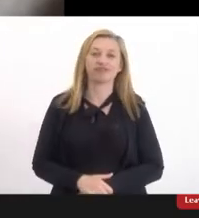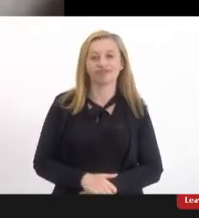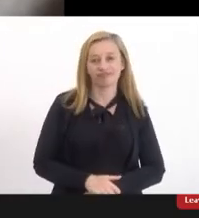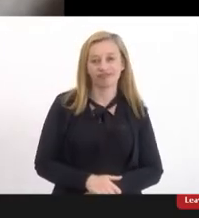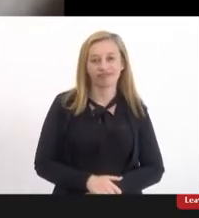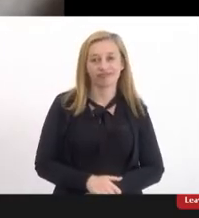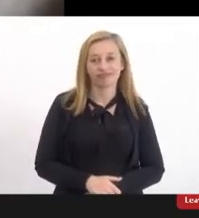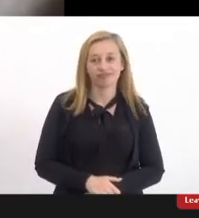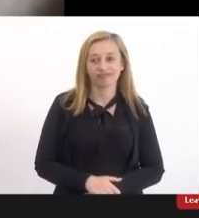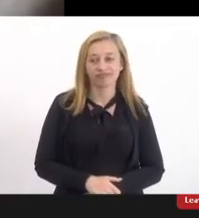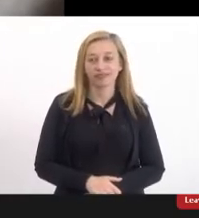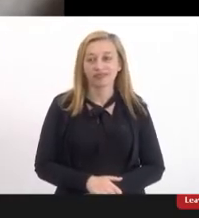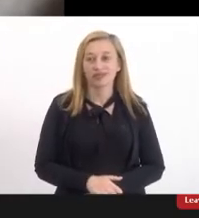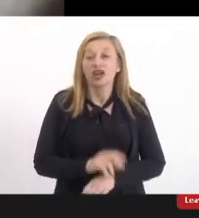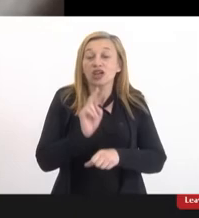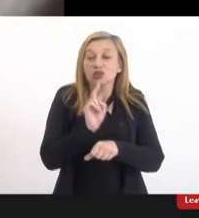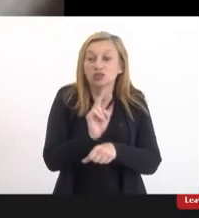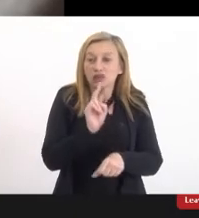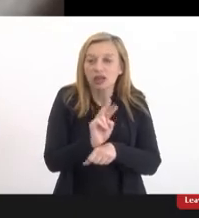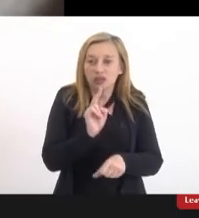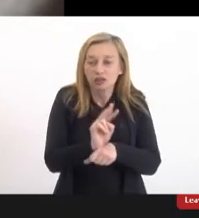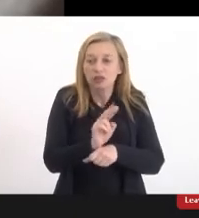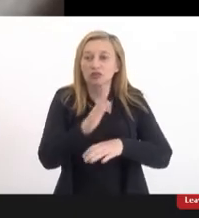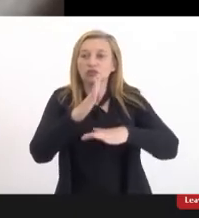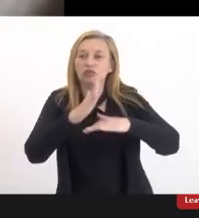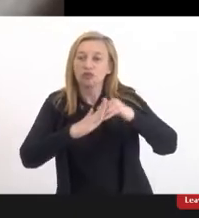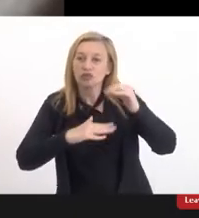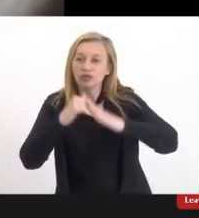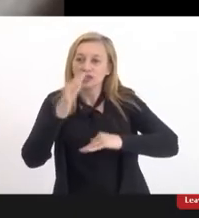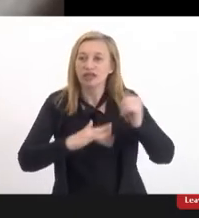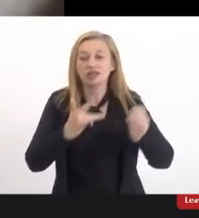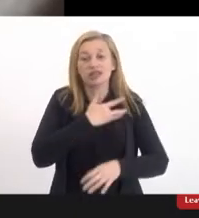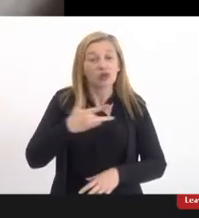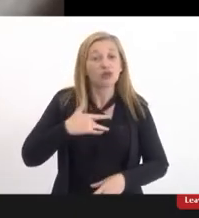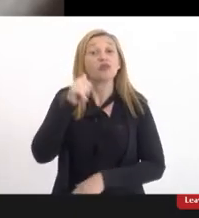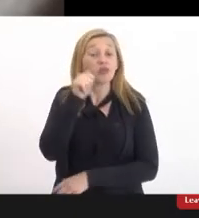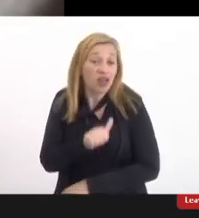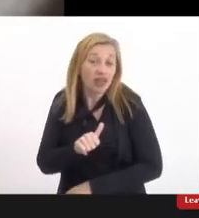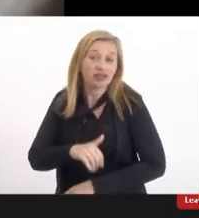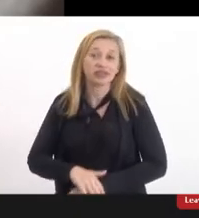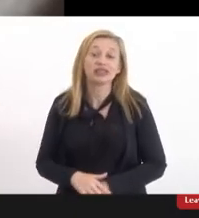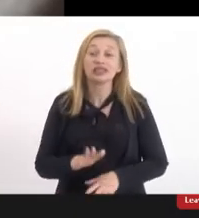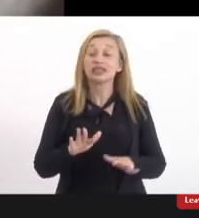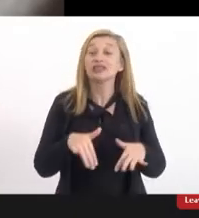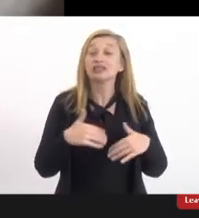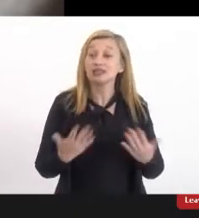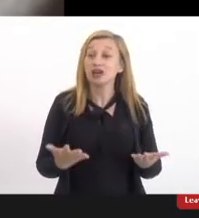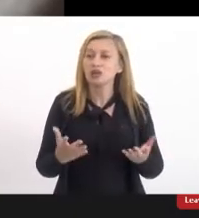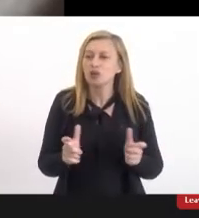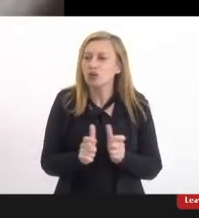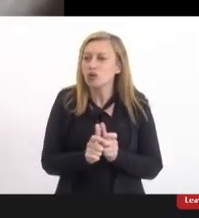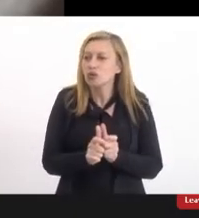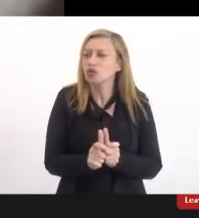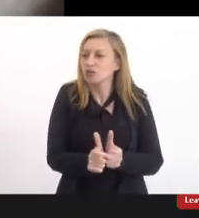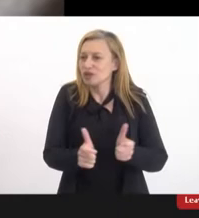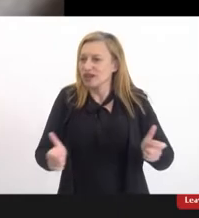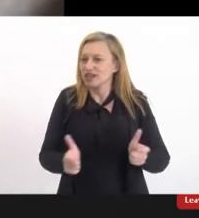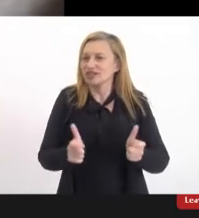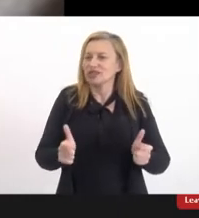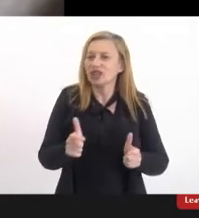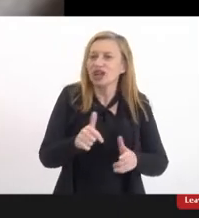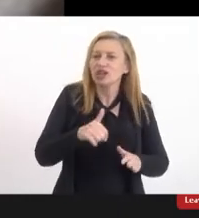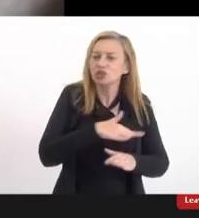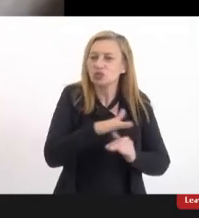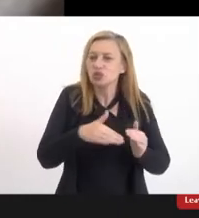as cuidadoras e profissionais de saúde mulher então a gente é a maioria em todos os rankings